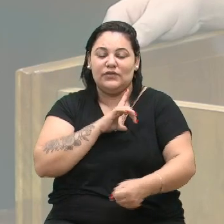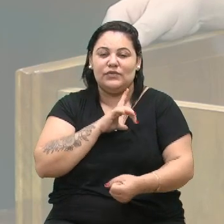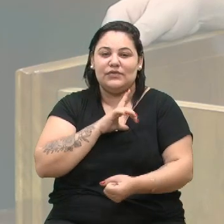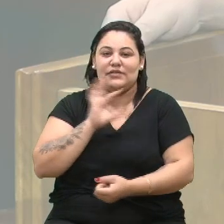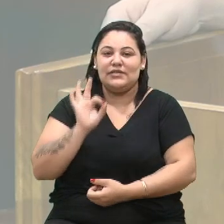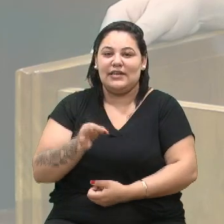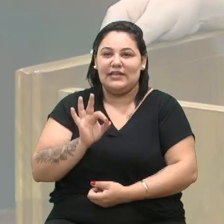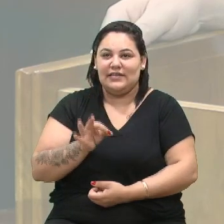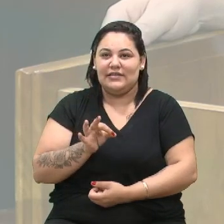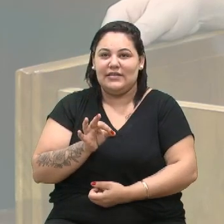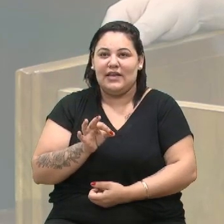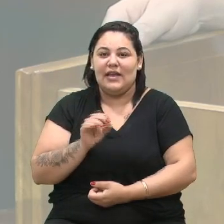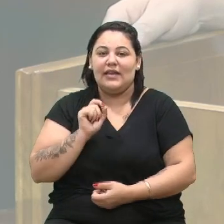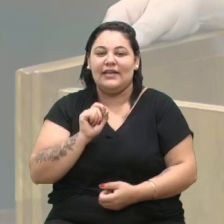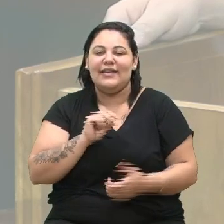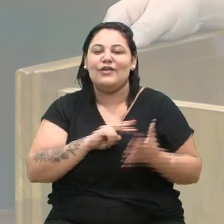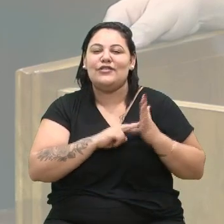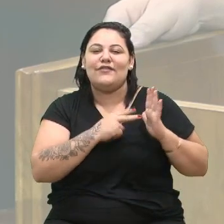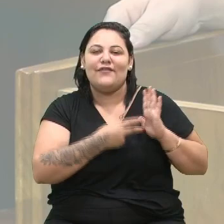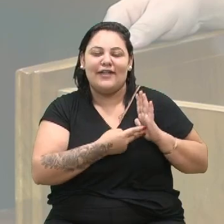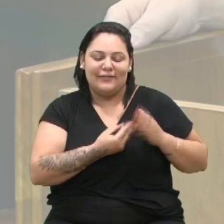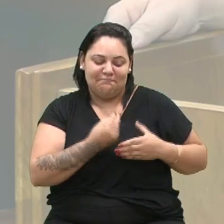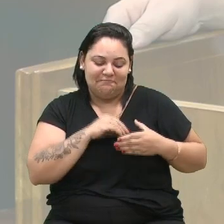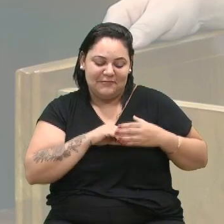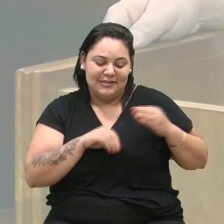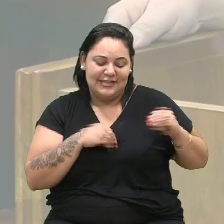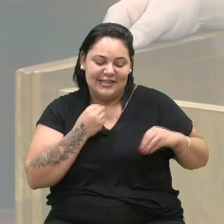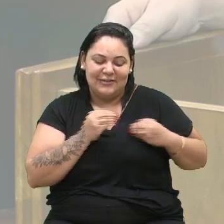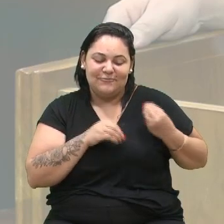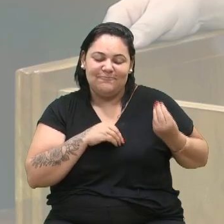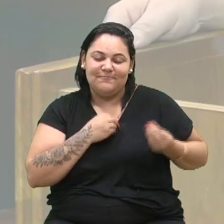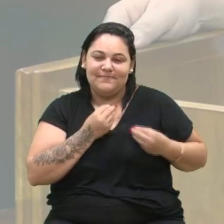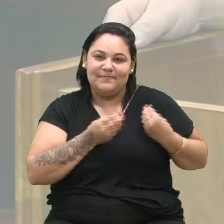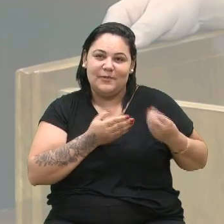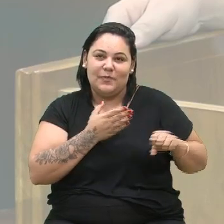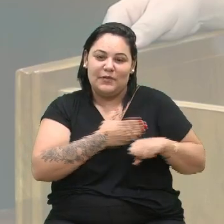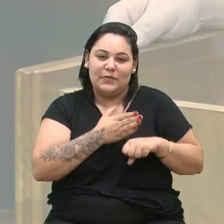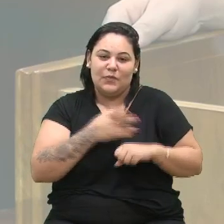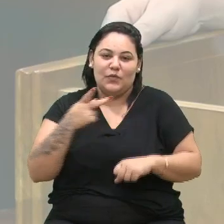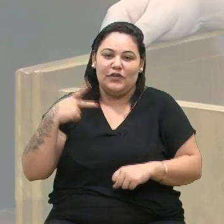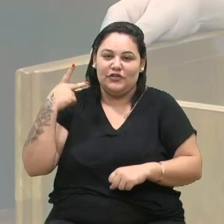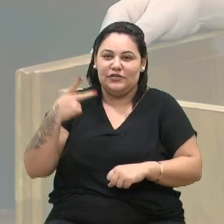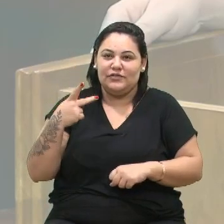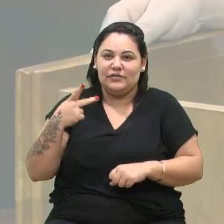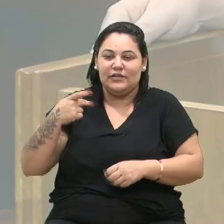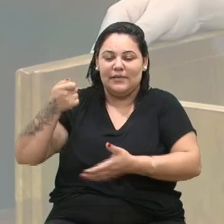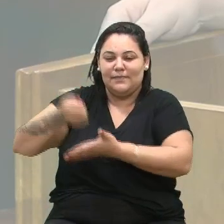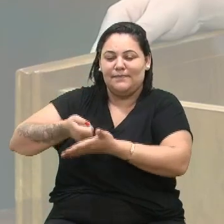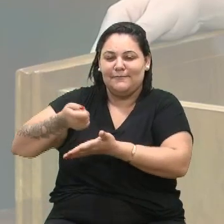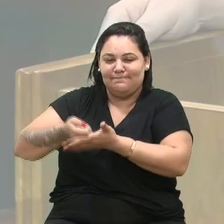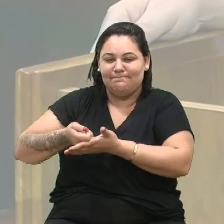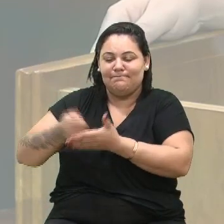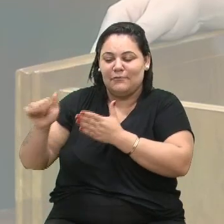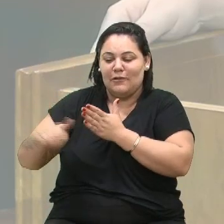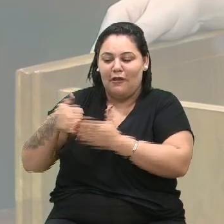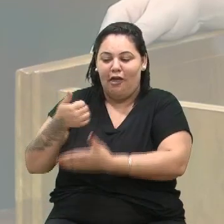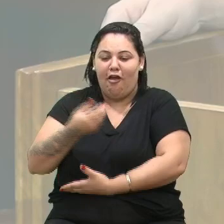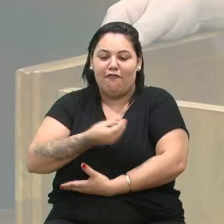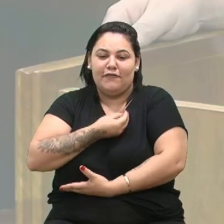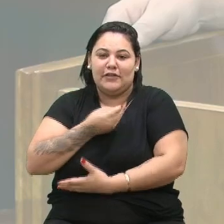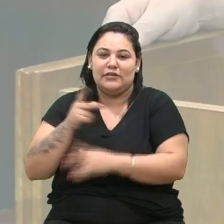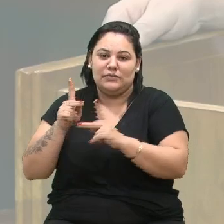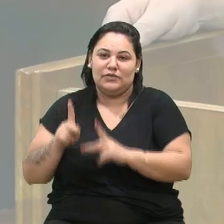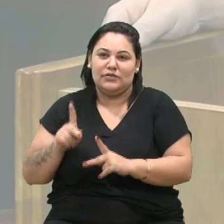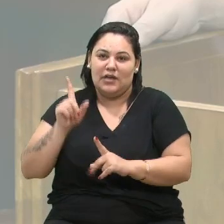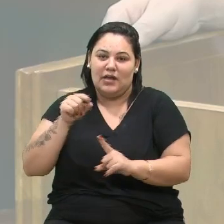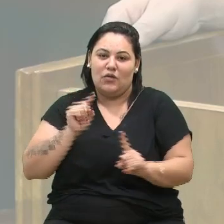é o que o senhor sente dentro dos quadros políticos, que é sempre tentar melhorar a vida das pessoas. Esse é o objetivo do